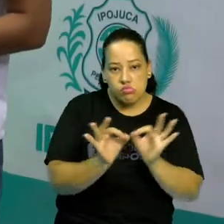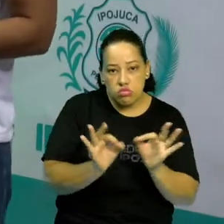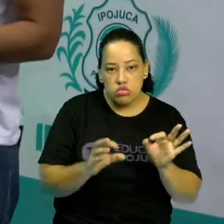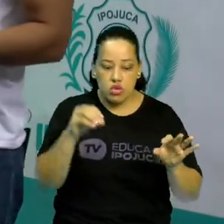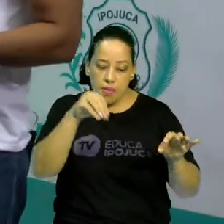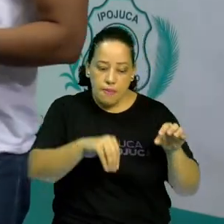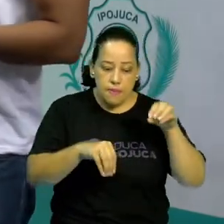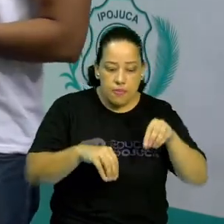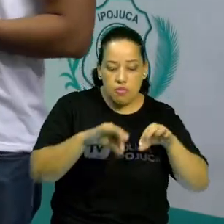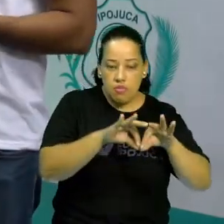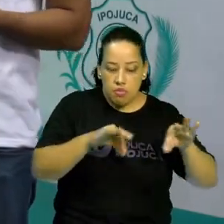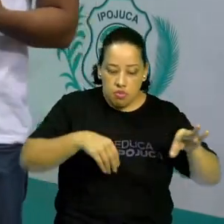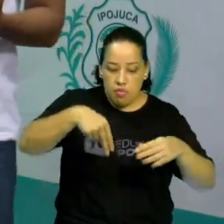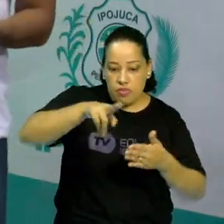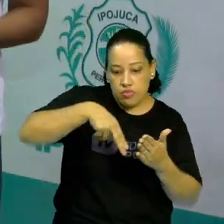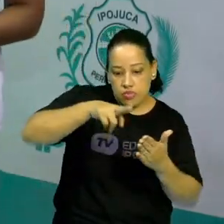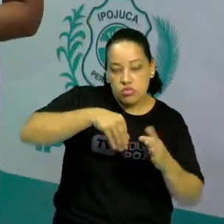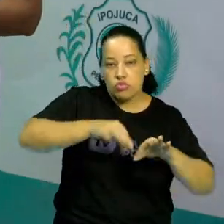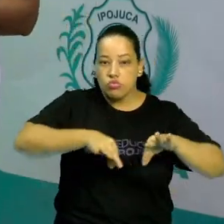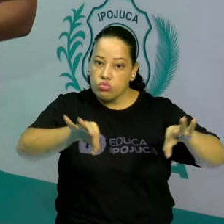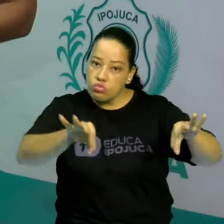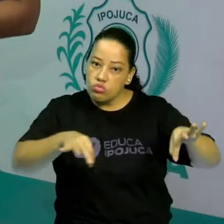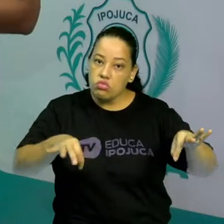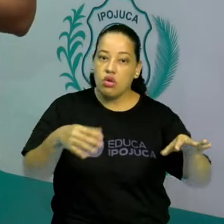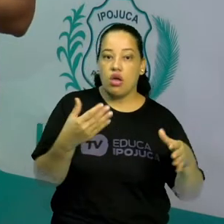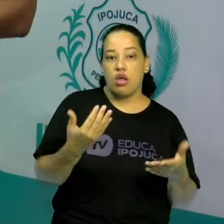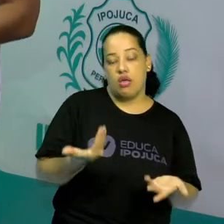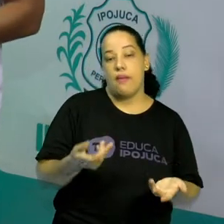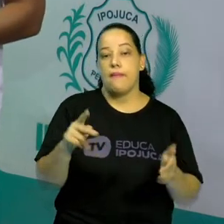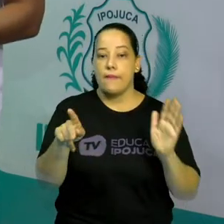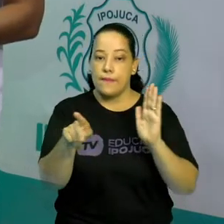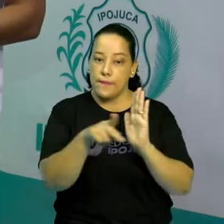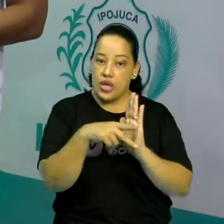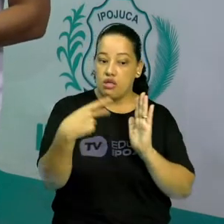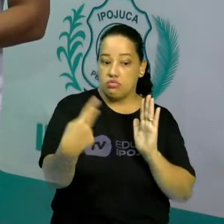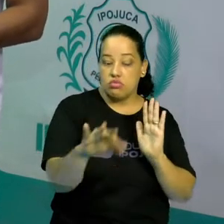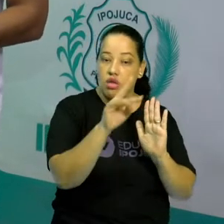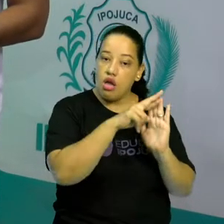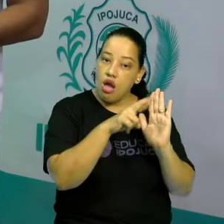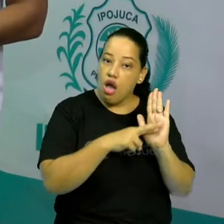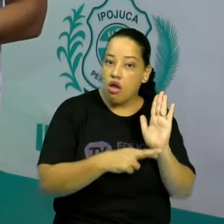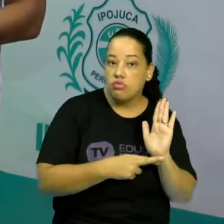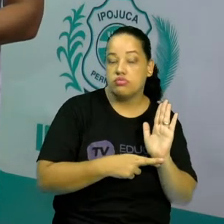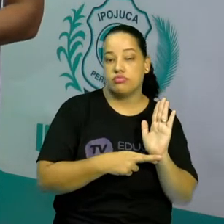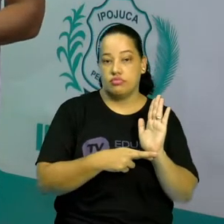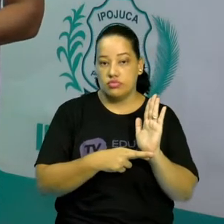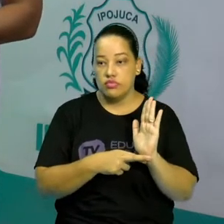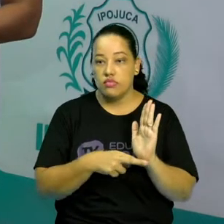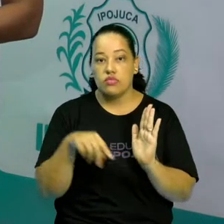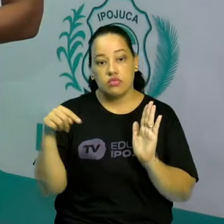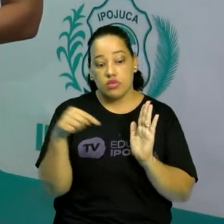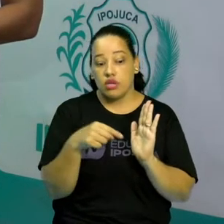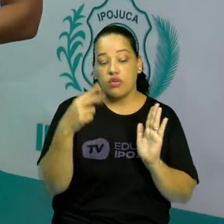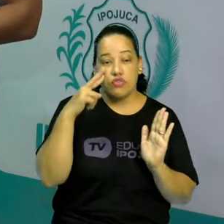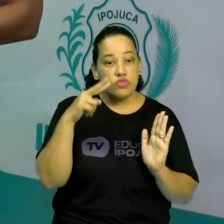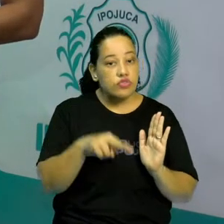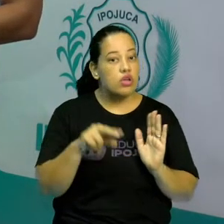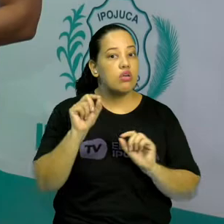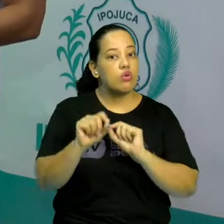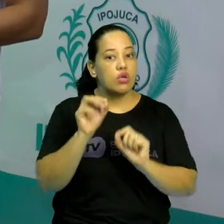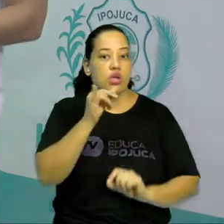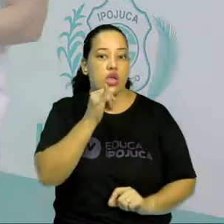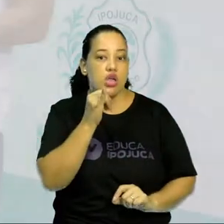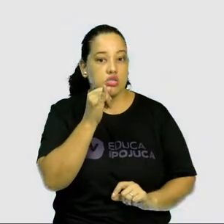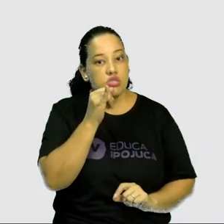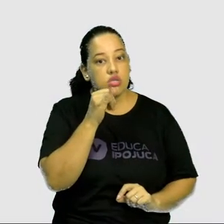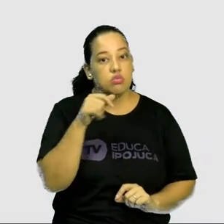marcações são relativos também as regras de cada tipo de jogo. E aqui a gente observa o exemplo de